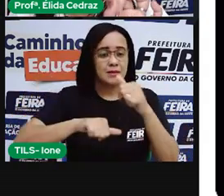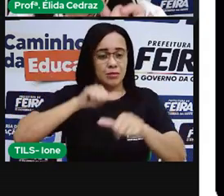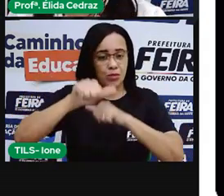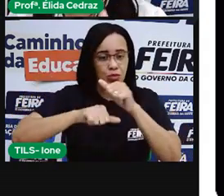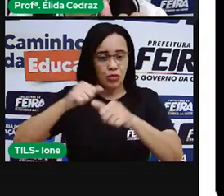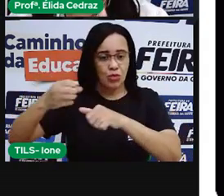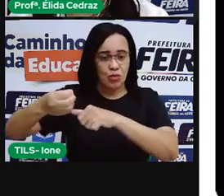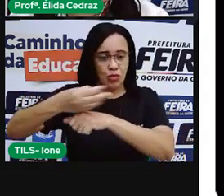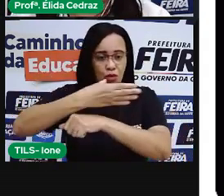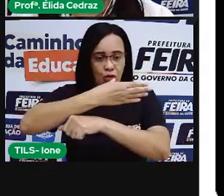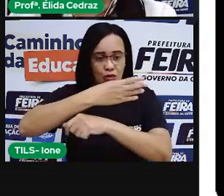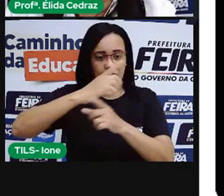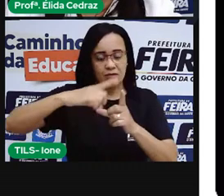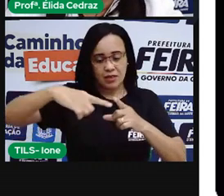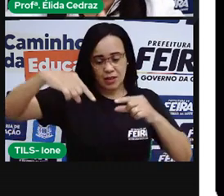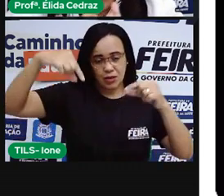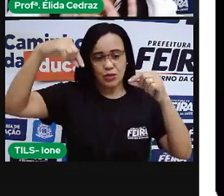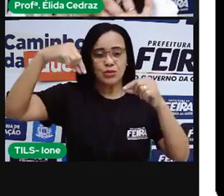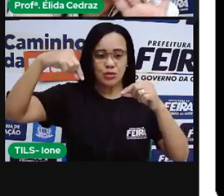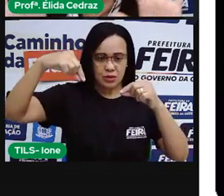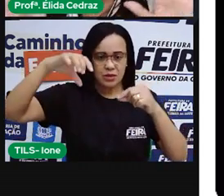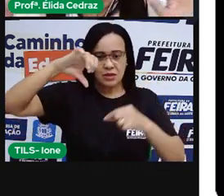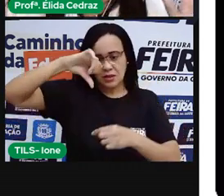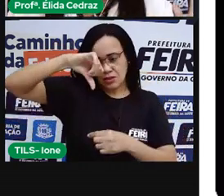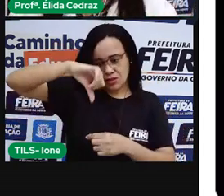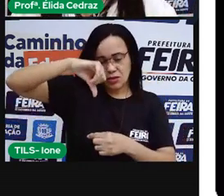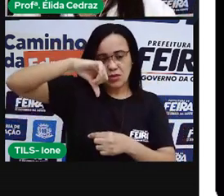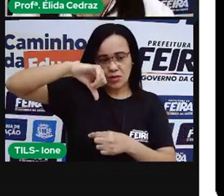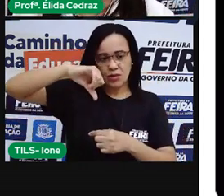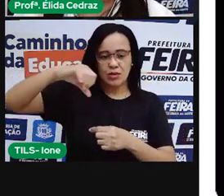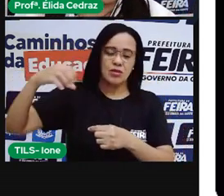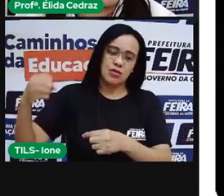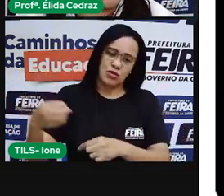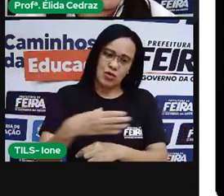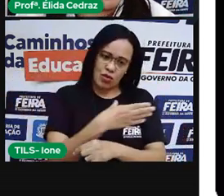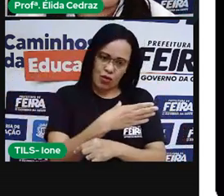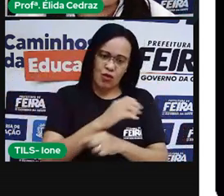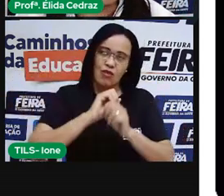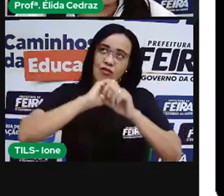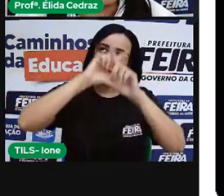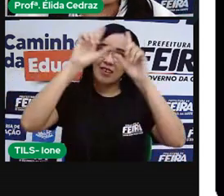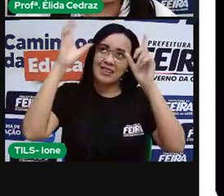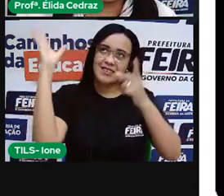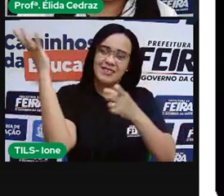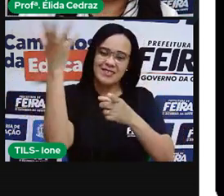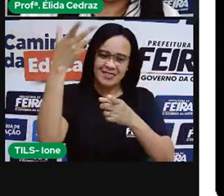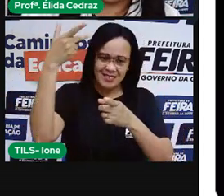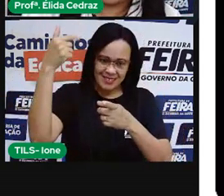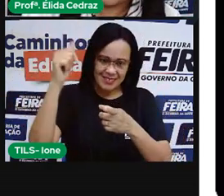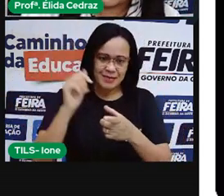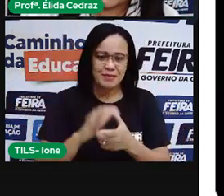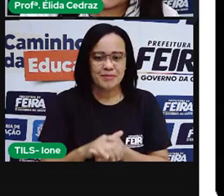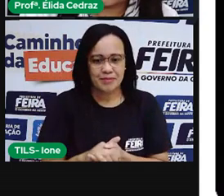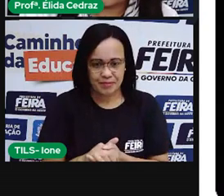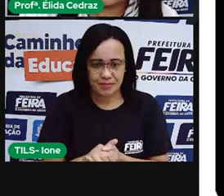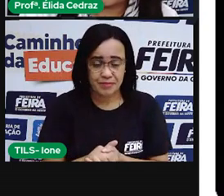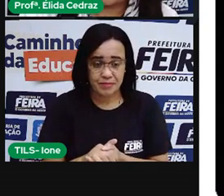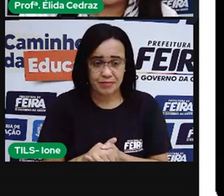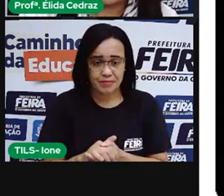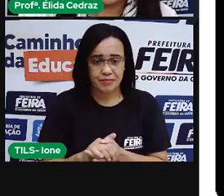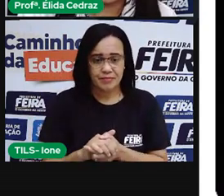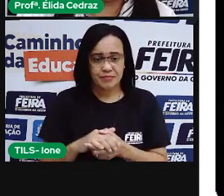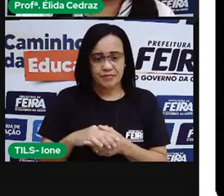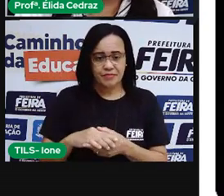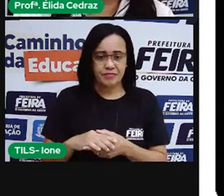Então, no dia nove, a Lua nova vai estar estampada no céu. Quando chega a Lua